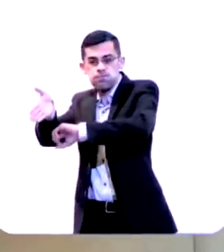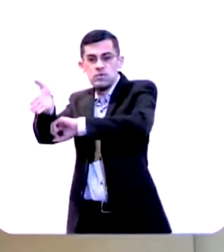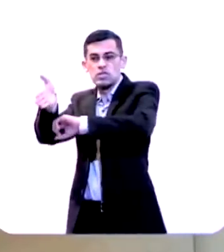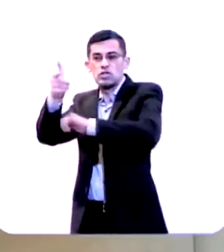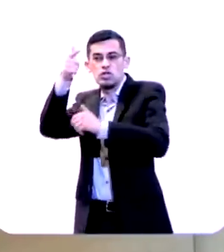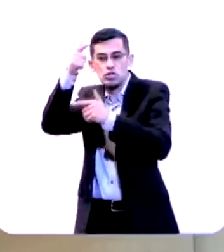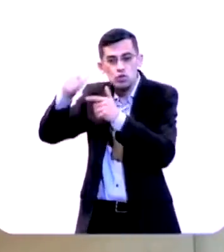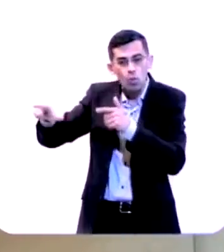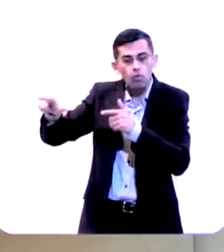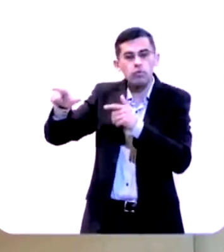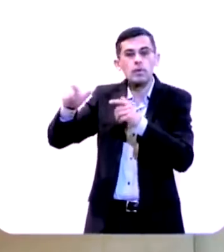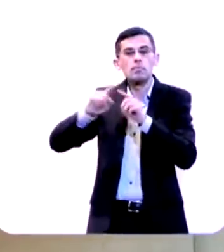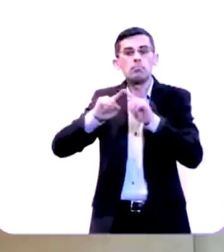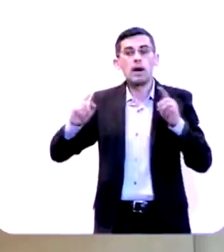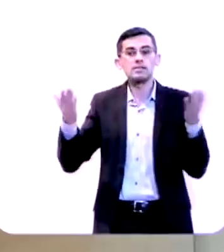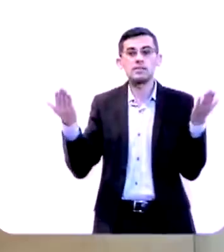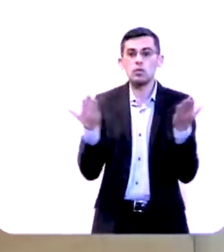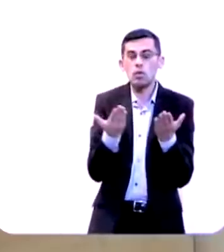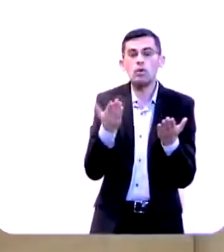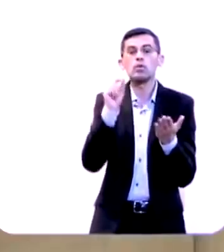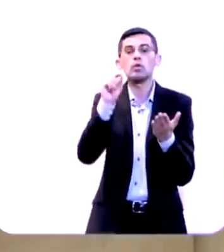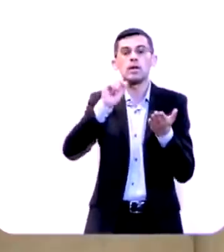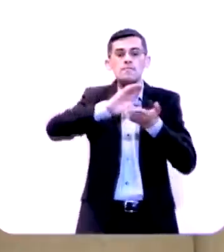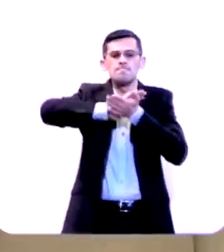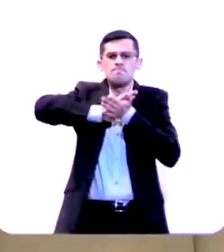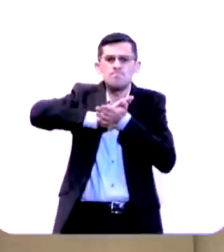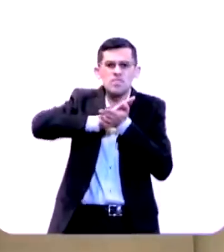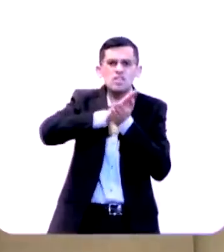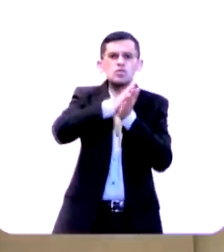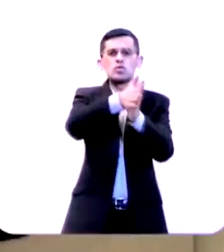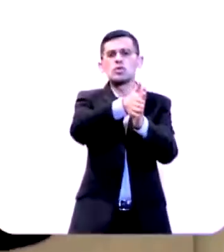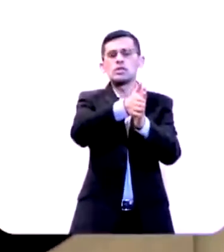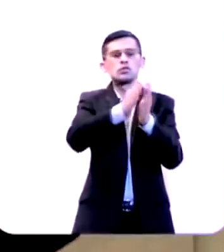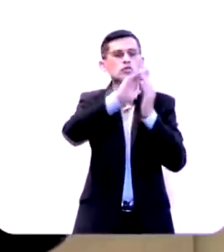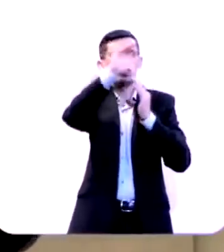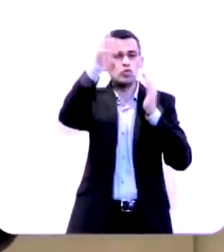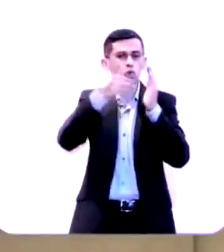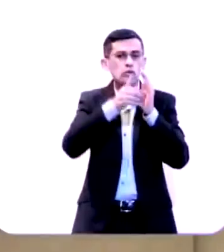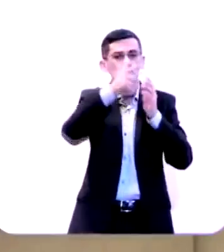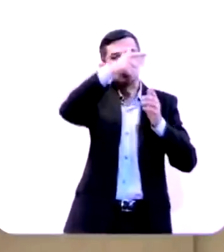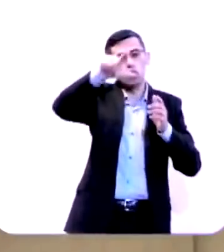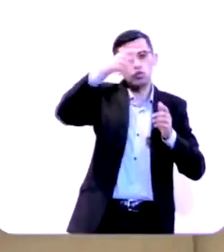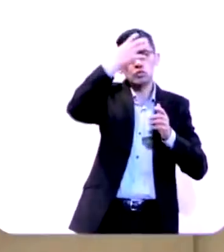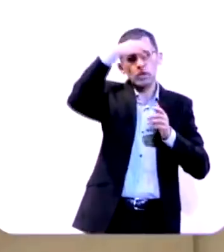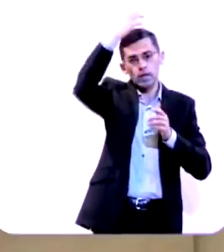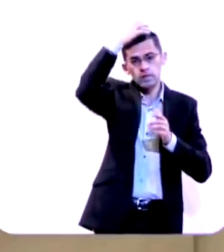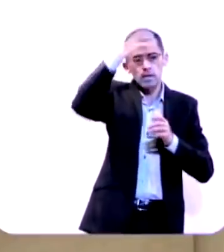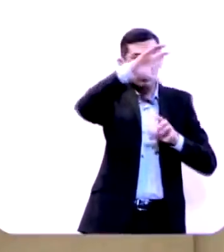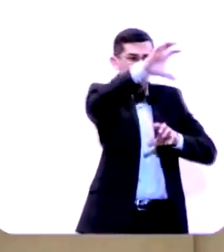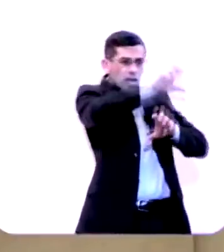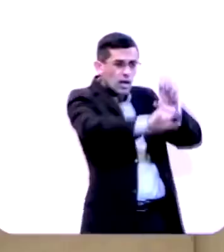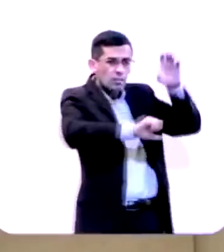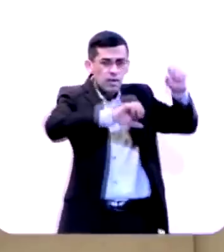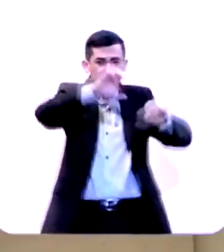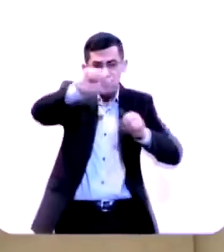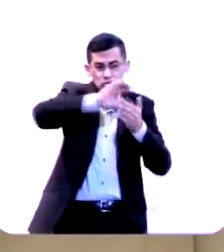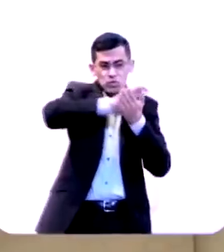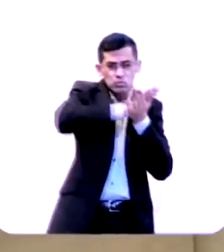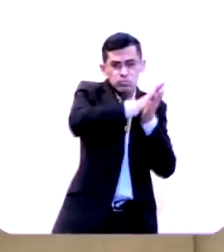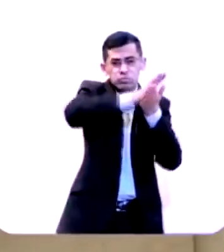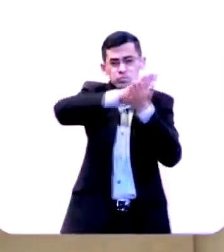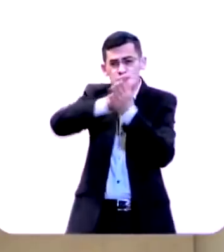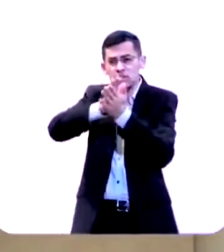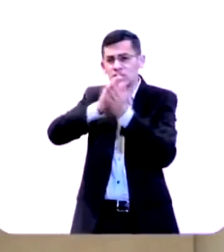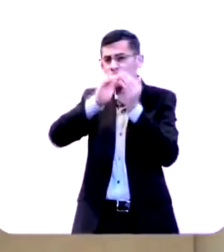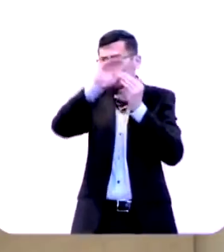outra vez, mas para, dessa vez, aniquilar os reinos. Ou seja, pegar, desmontar toda a